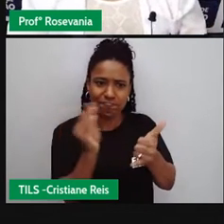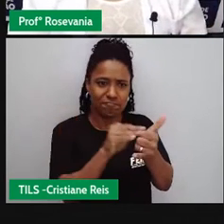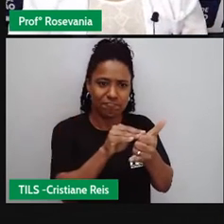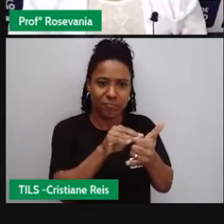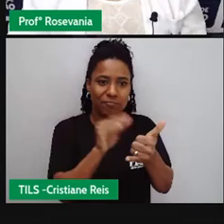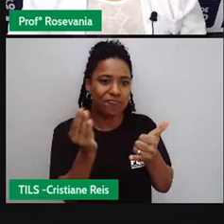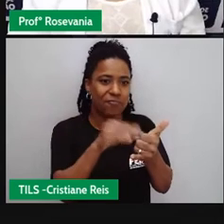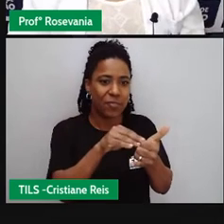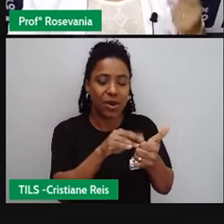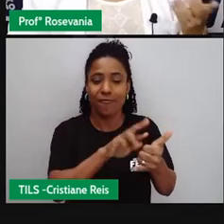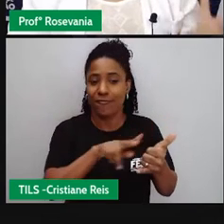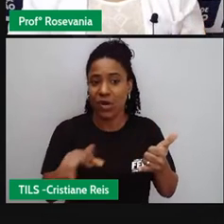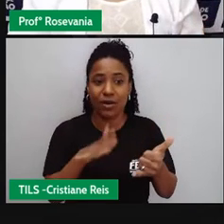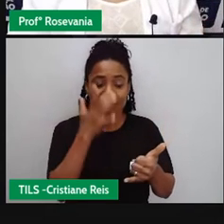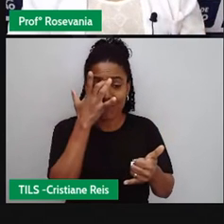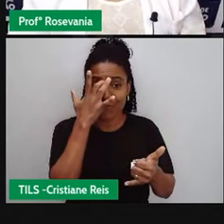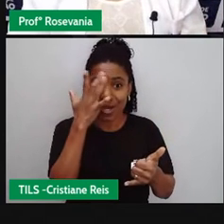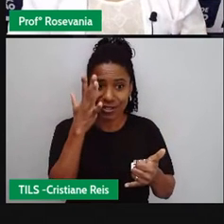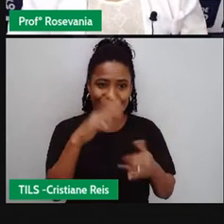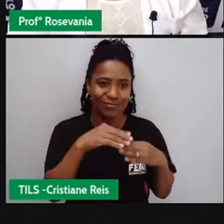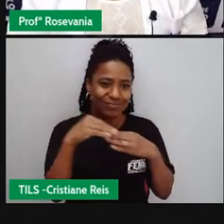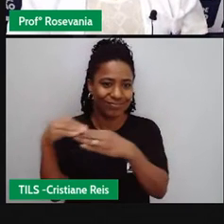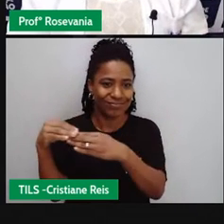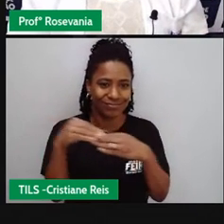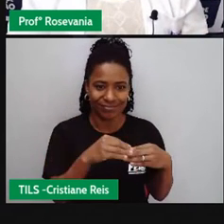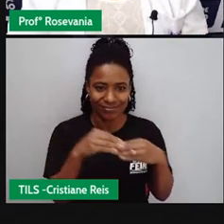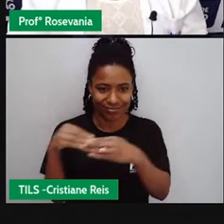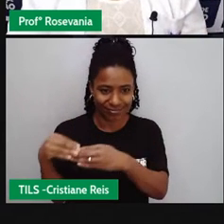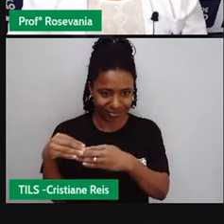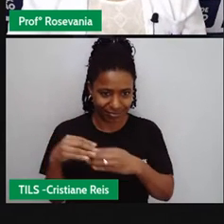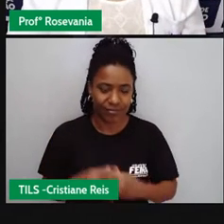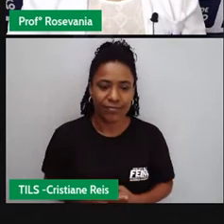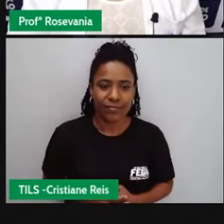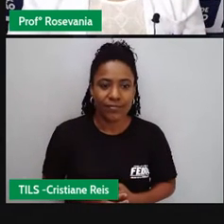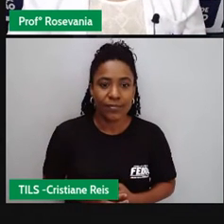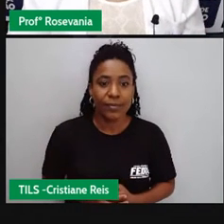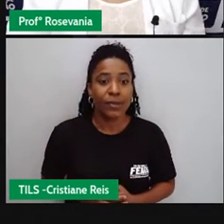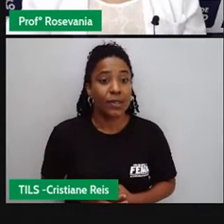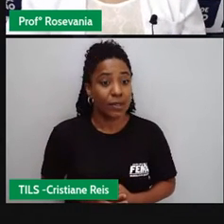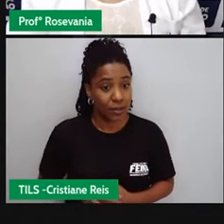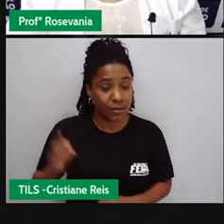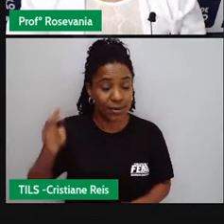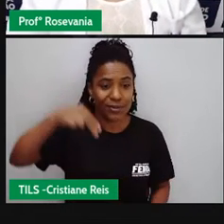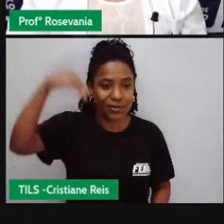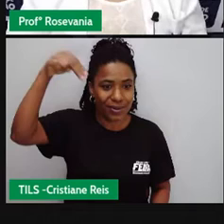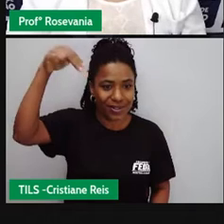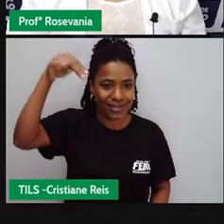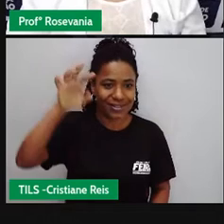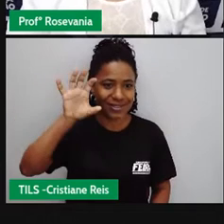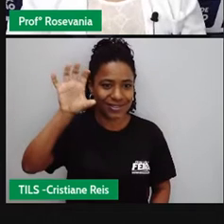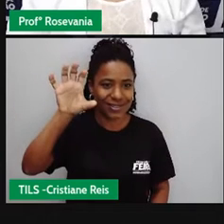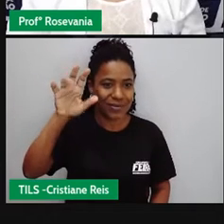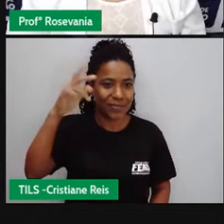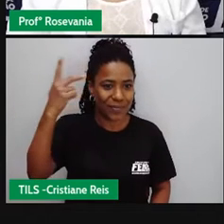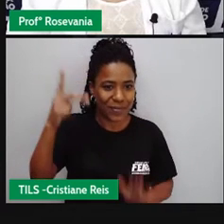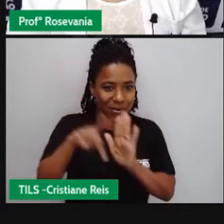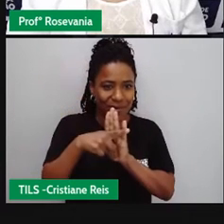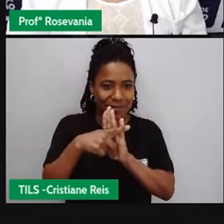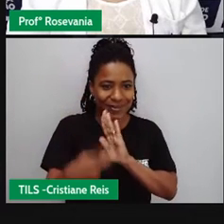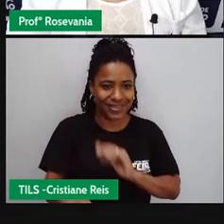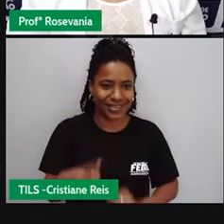fácil de carregar. E tá ali, né, bem mais próximo. Aqui na região Nordeste, que é a nossa região, né, a gente